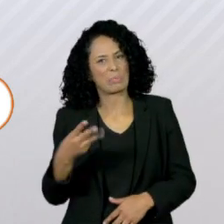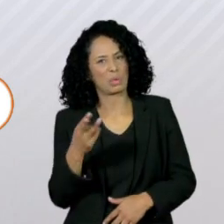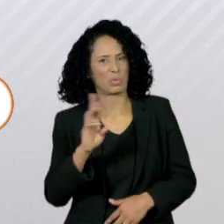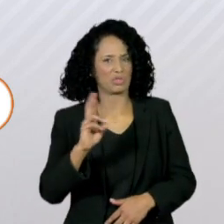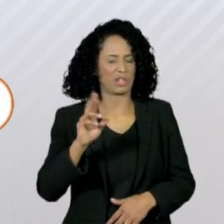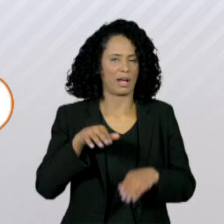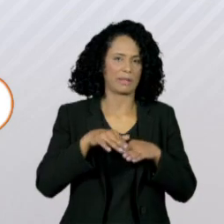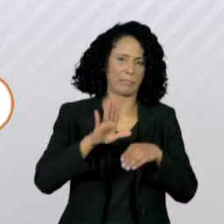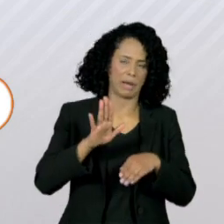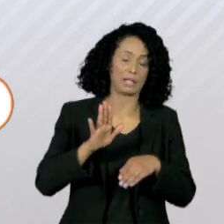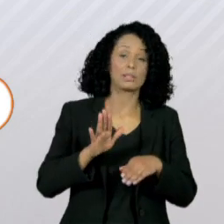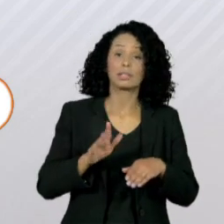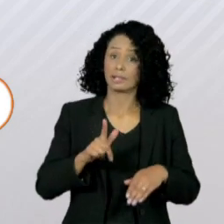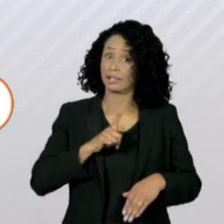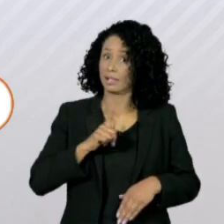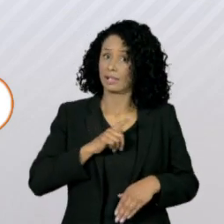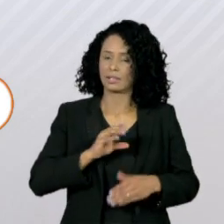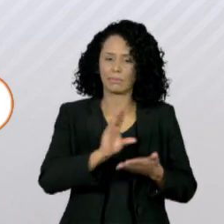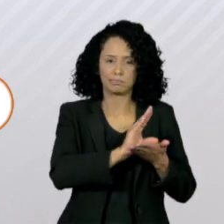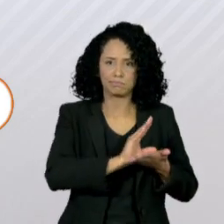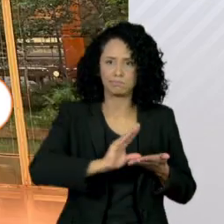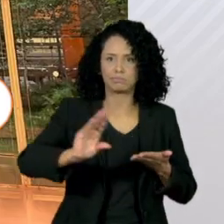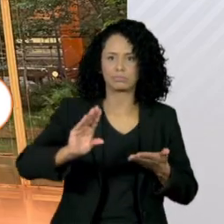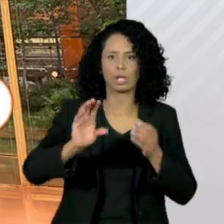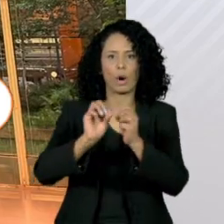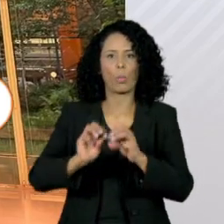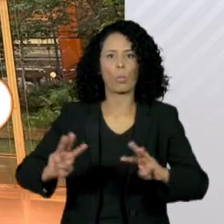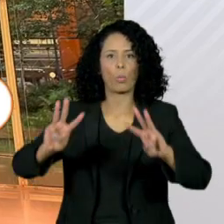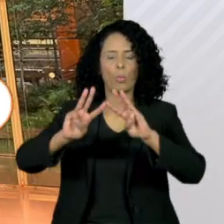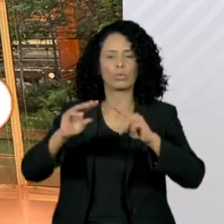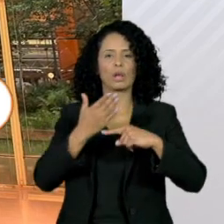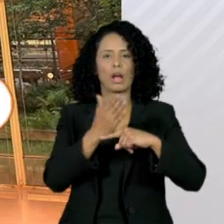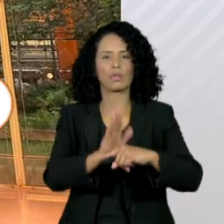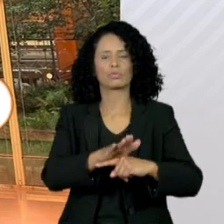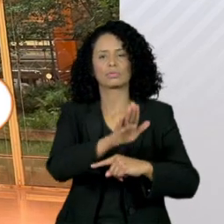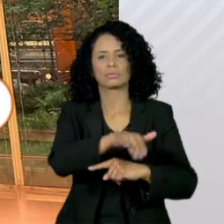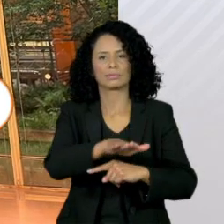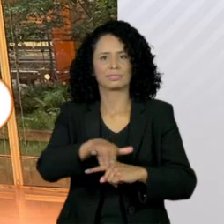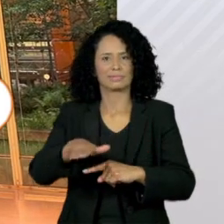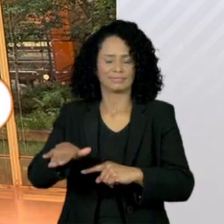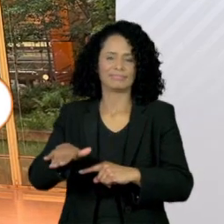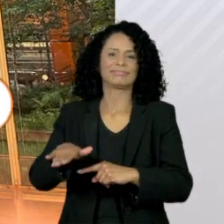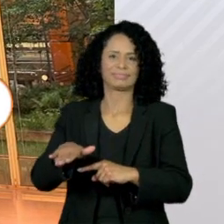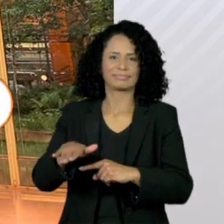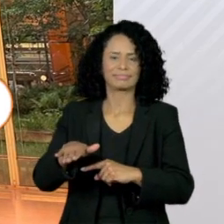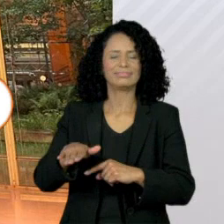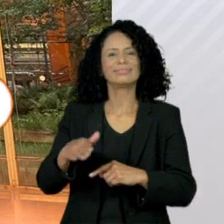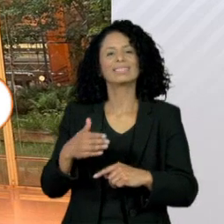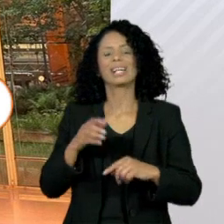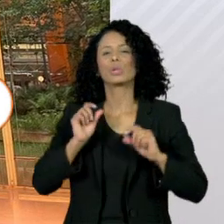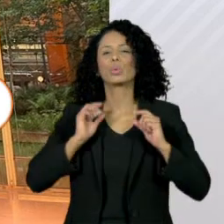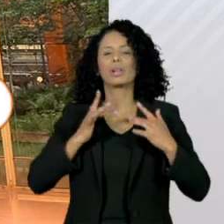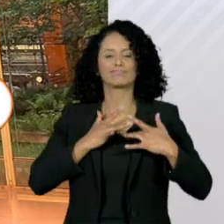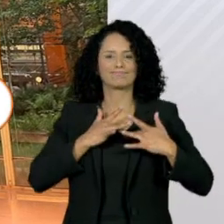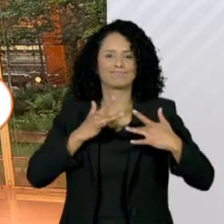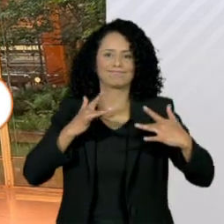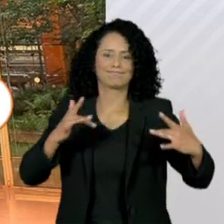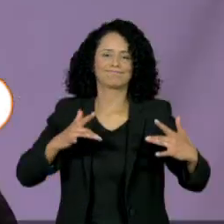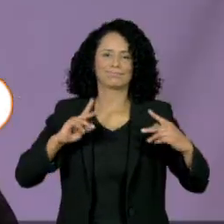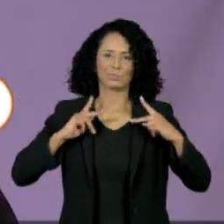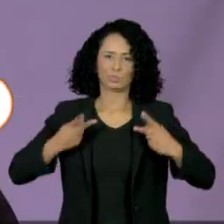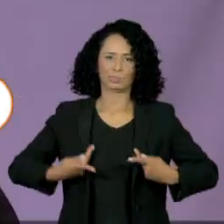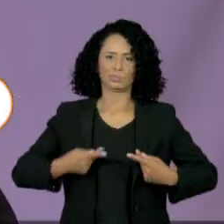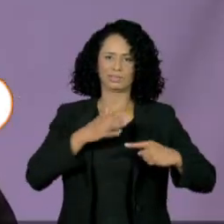Toda a renda será destinada ao Fundo das Nações Unidas para a infância e vai ser utilizada em ajuda humanitária. O